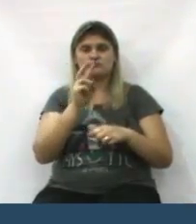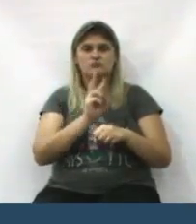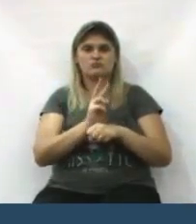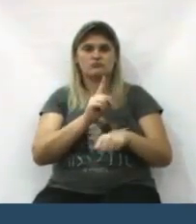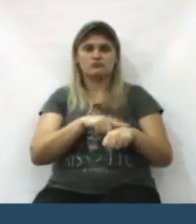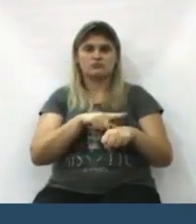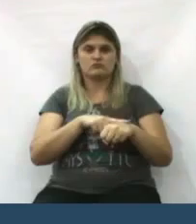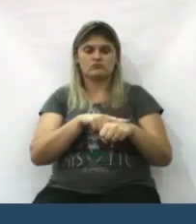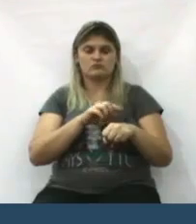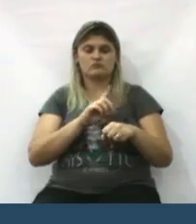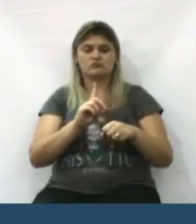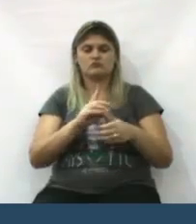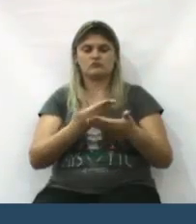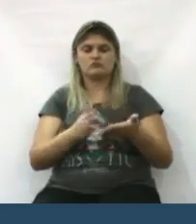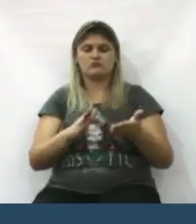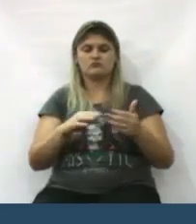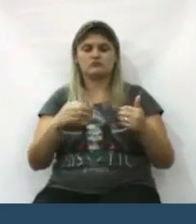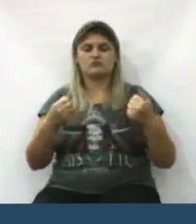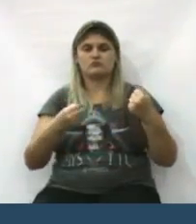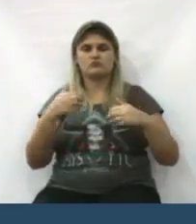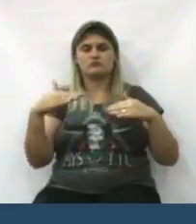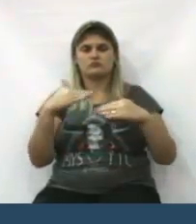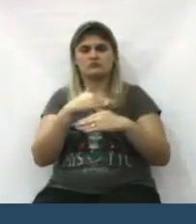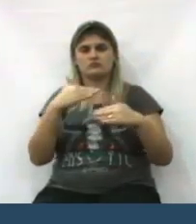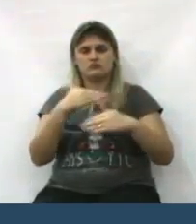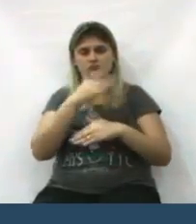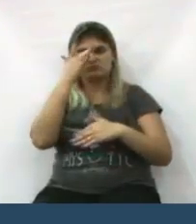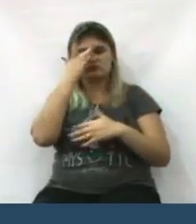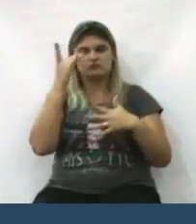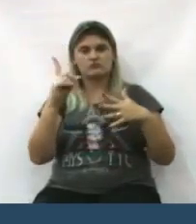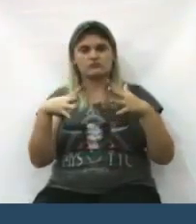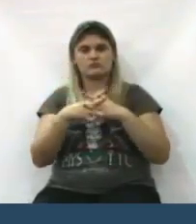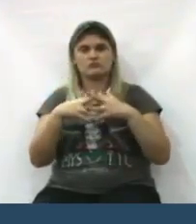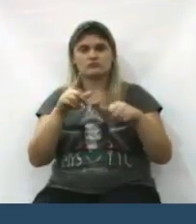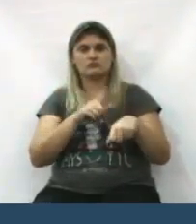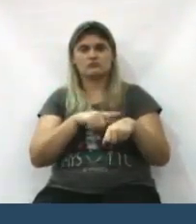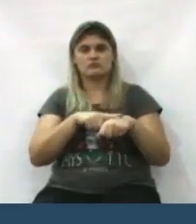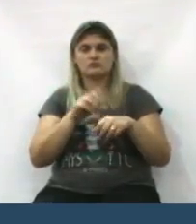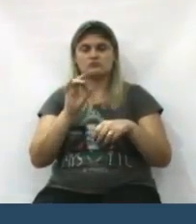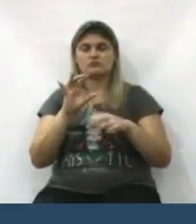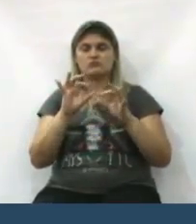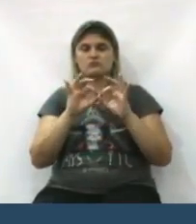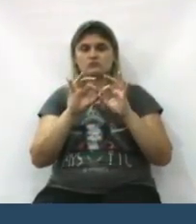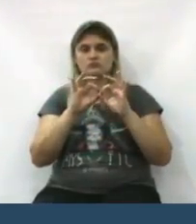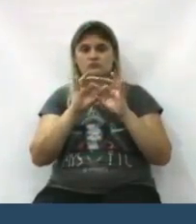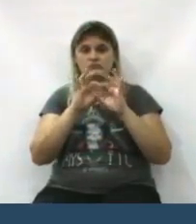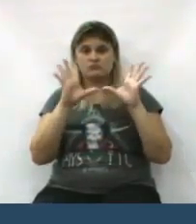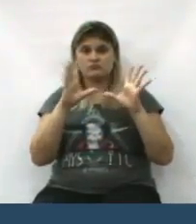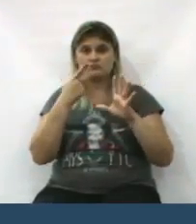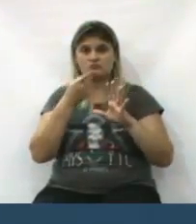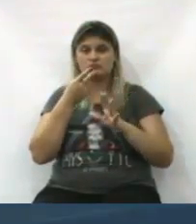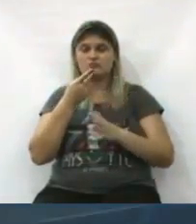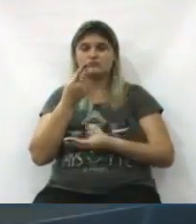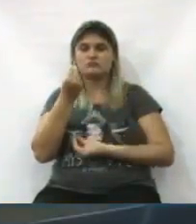da mobilidade e do deslocamento das pessoas. Por isso, então, eu queria só deixar registrado isso. Muito obrigado, senhor presidente. Obrigado. Obrigado. Obrigado.